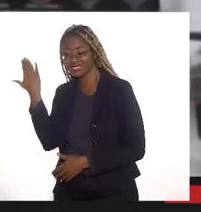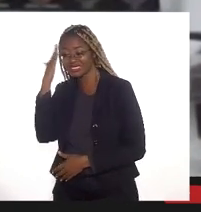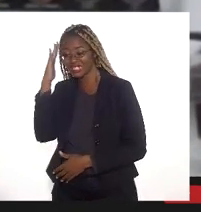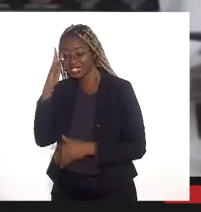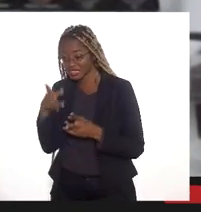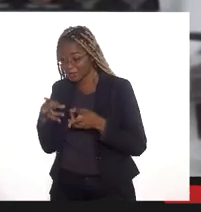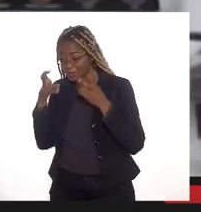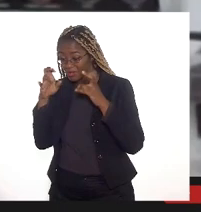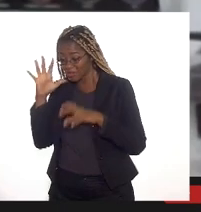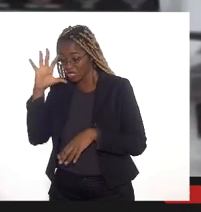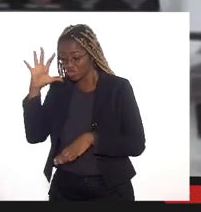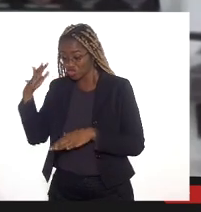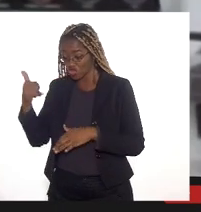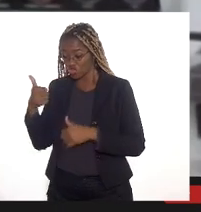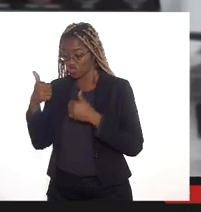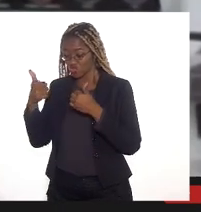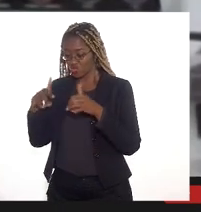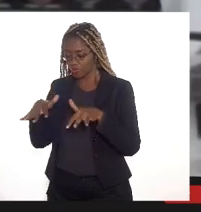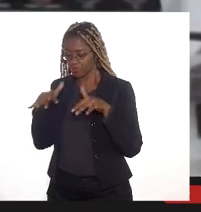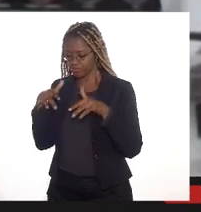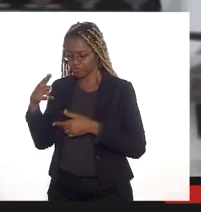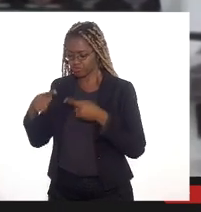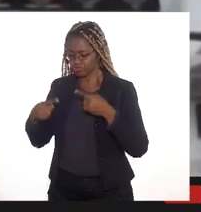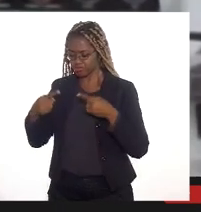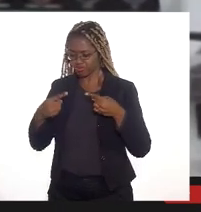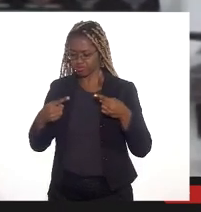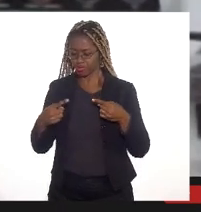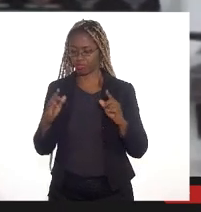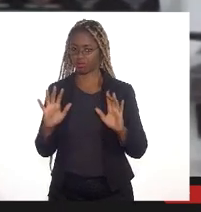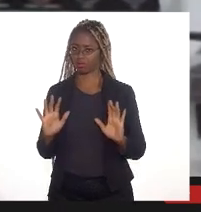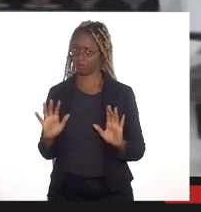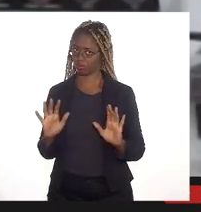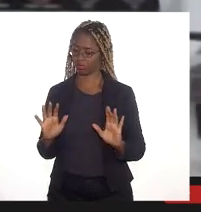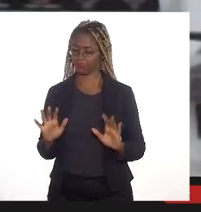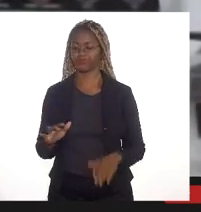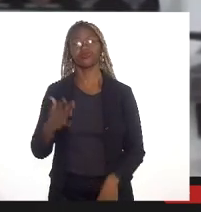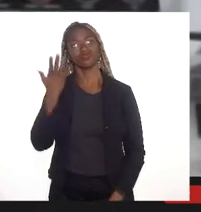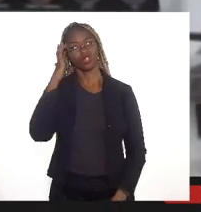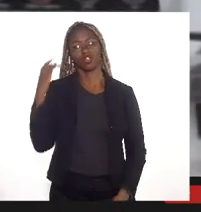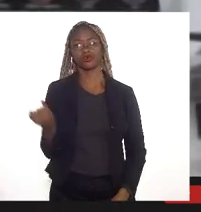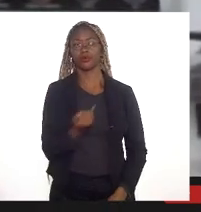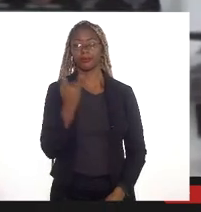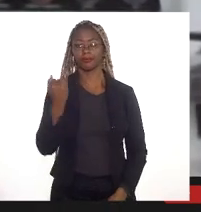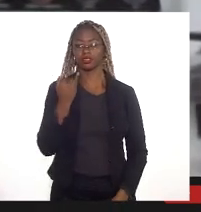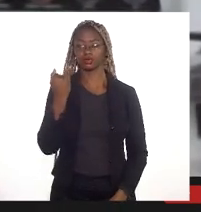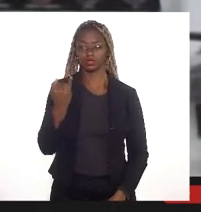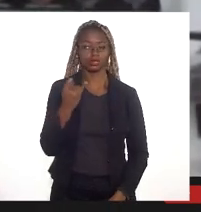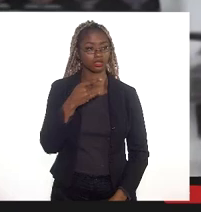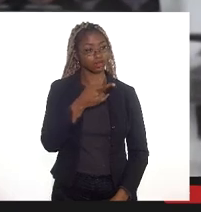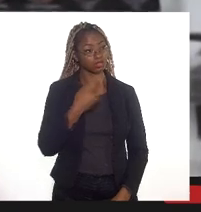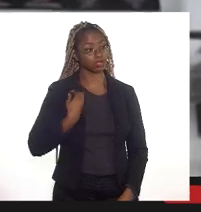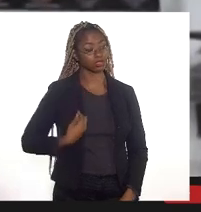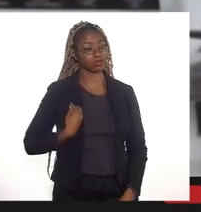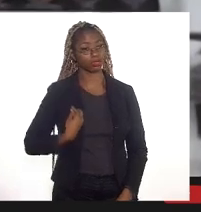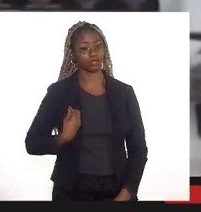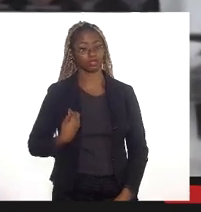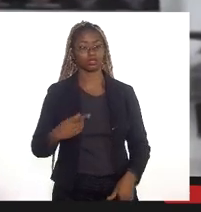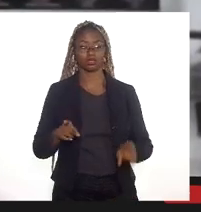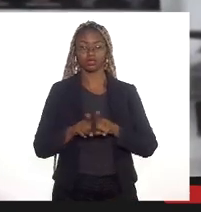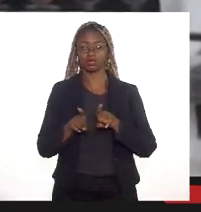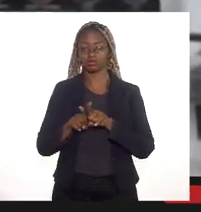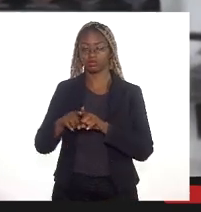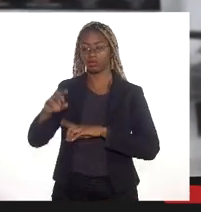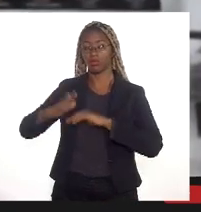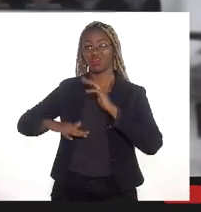solução doutora Dacto a gente eu acho muito importante a participação do senhor que também é um especialista na área